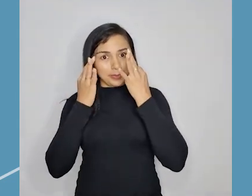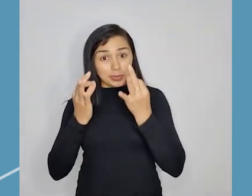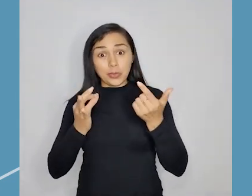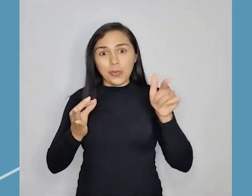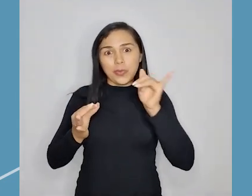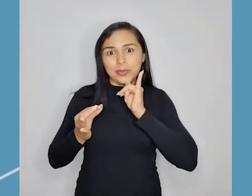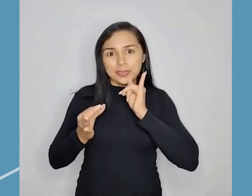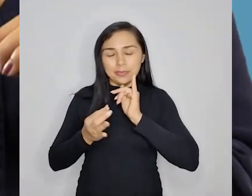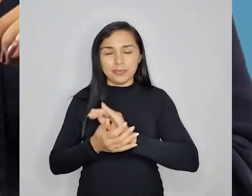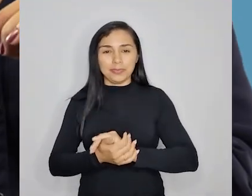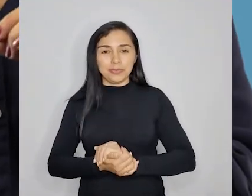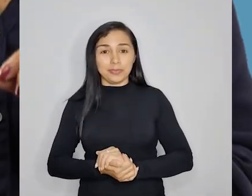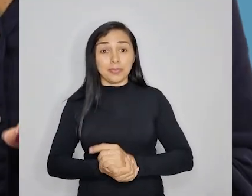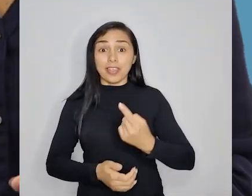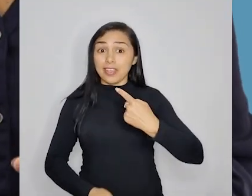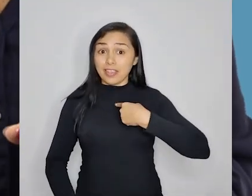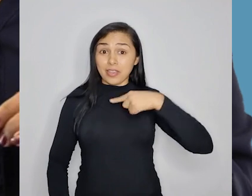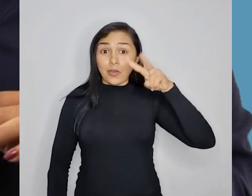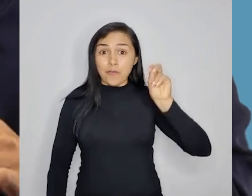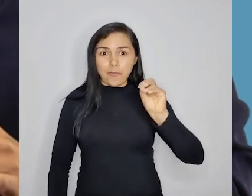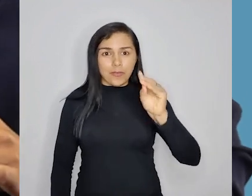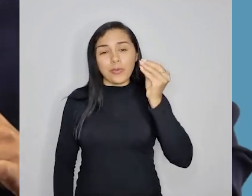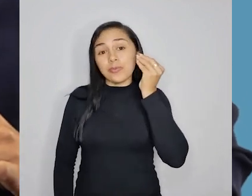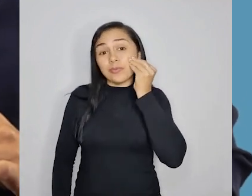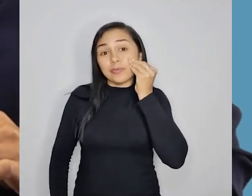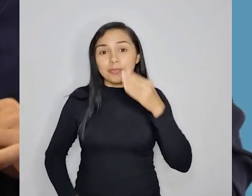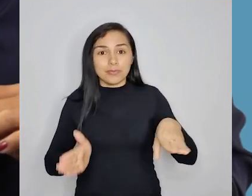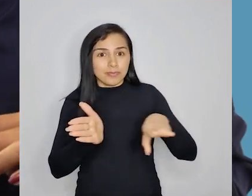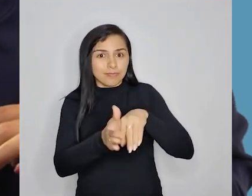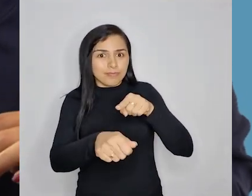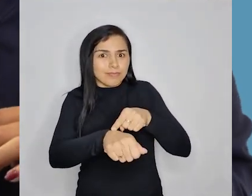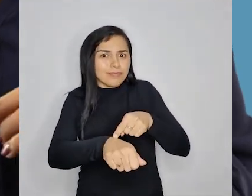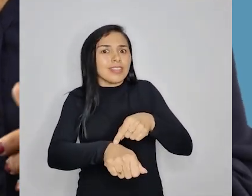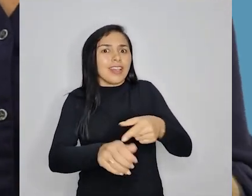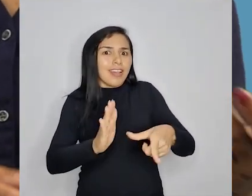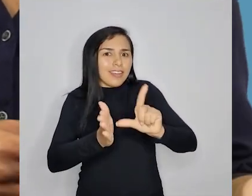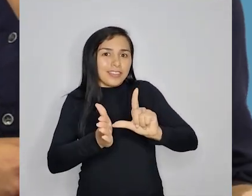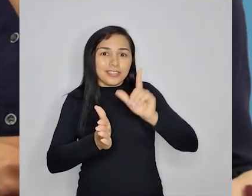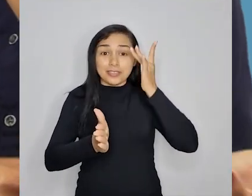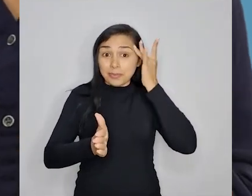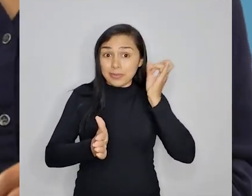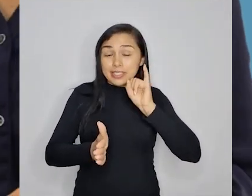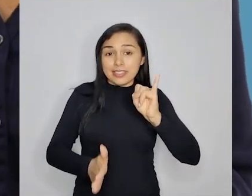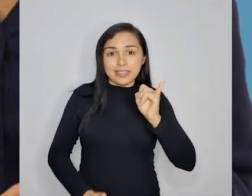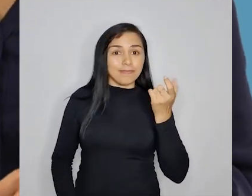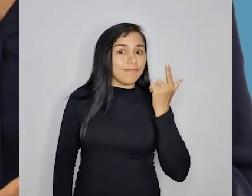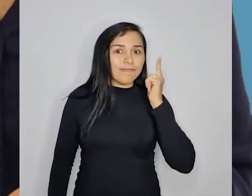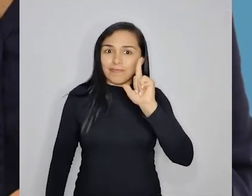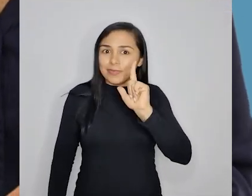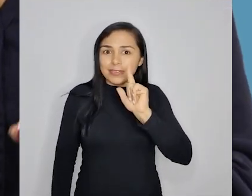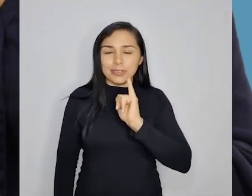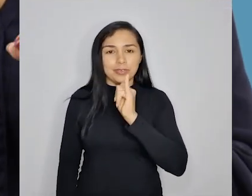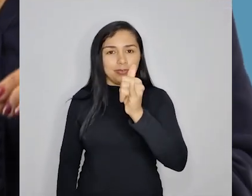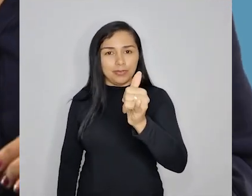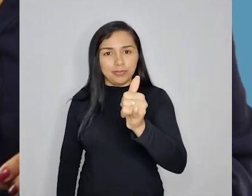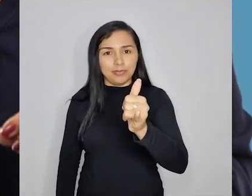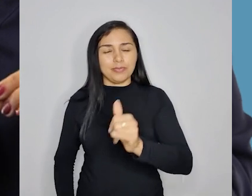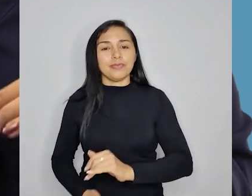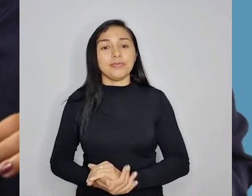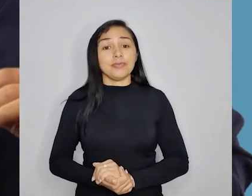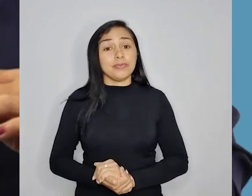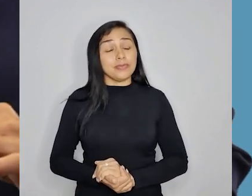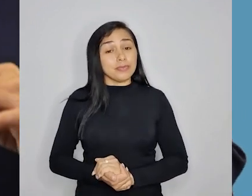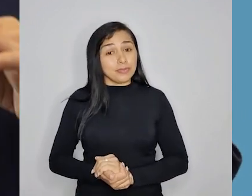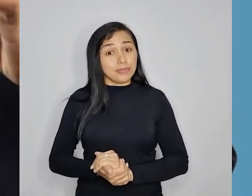presta atenção nesse exemplo. Eu vou tentar chegar cedo amanhã. Se não der, eu aviso. Eu vou